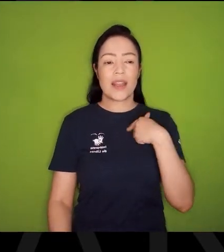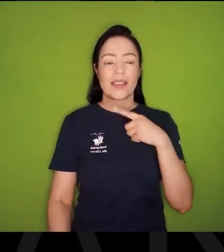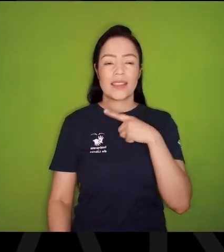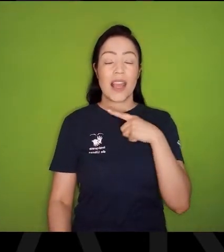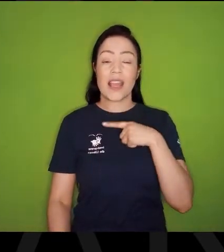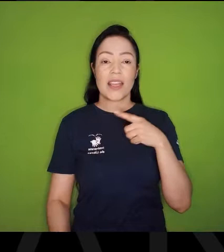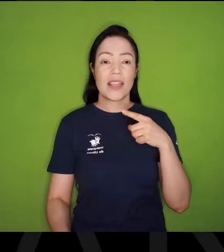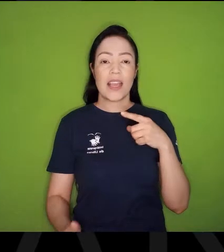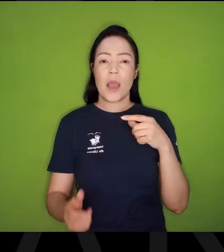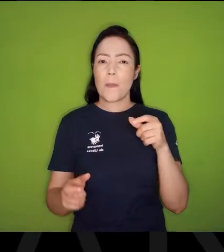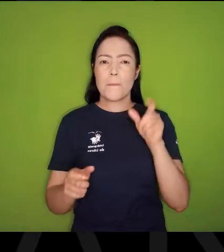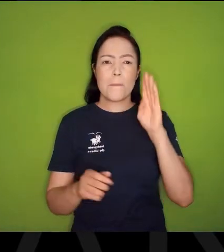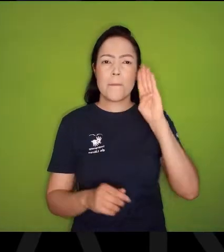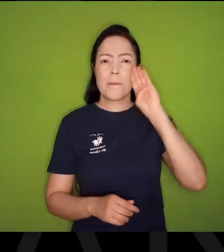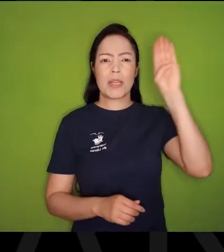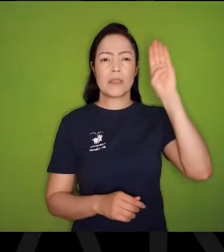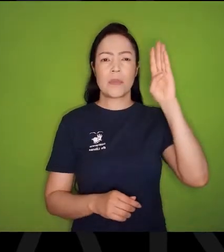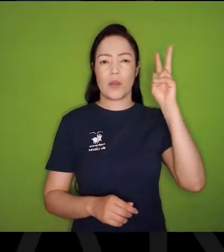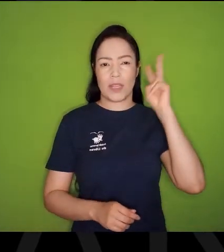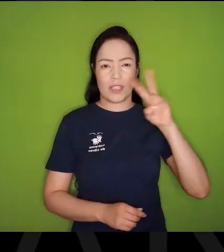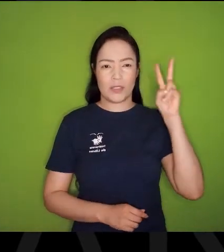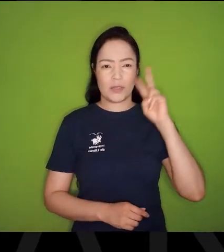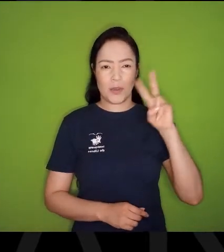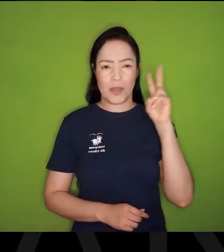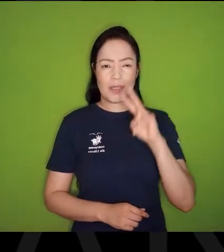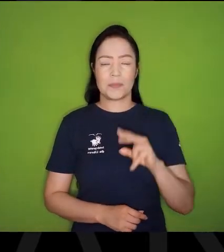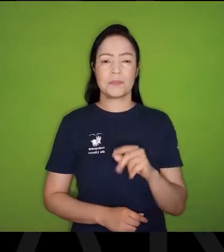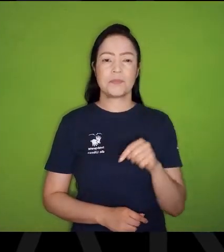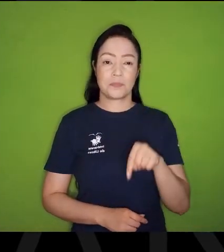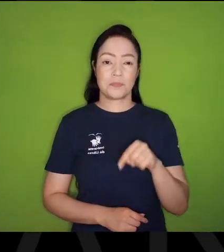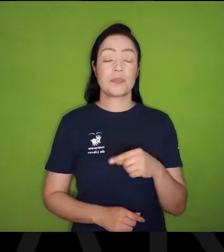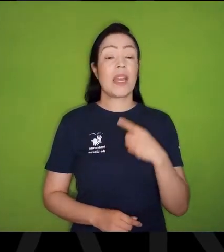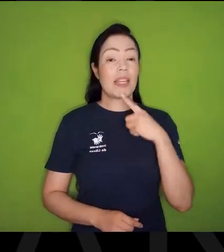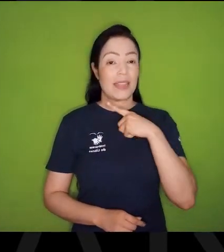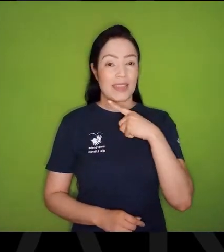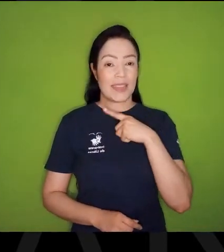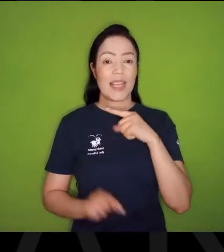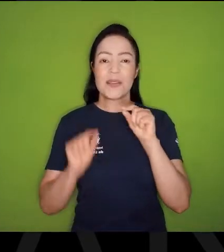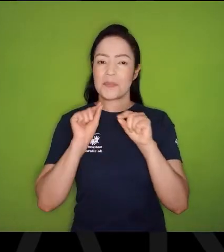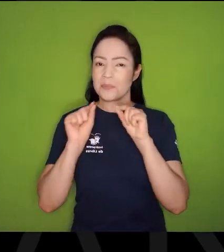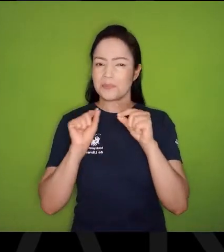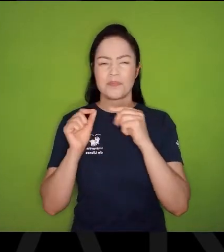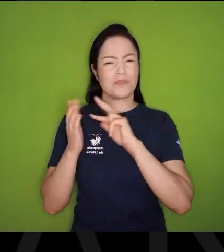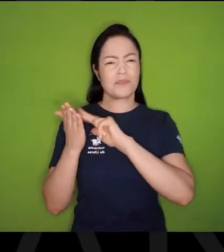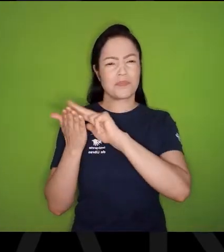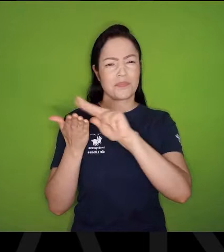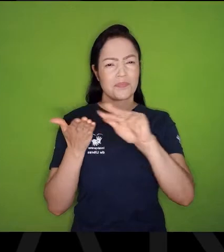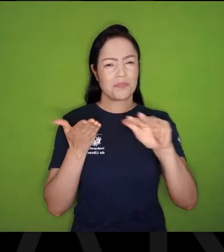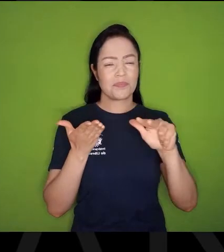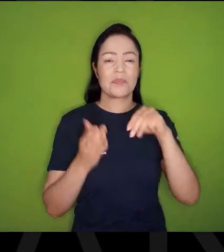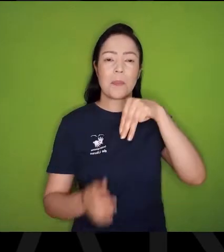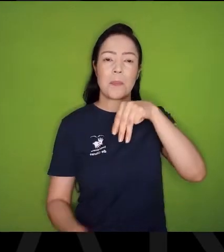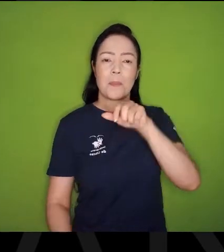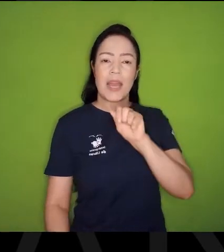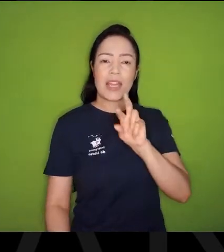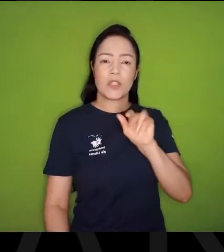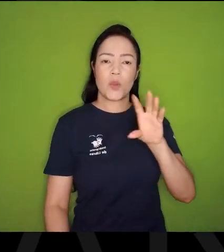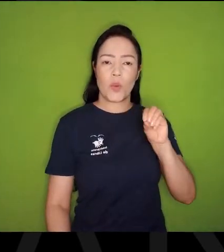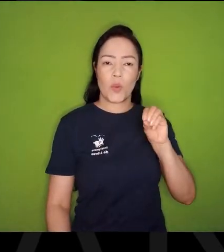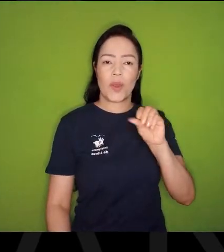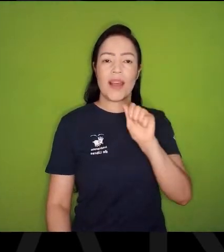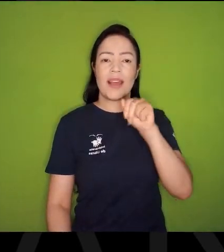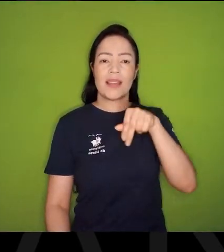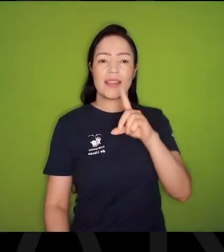Personagens da Nossa História. E lá tinha, Entre esses personagens, Mário de Andrade.